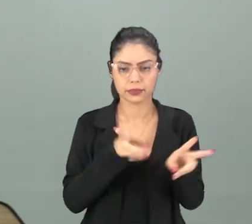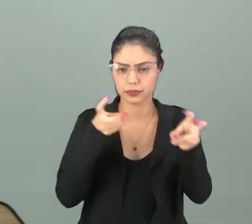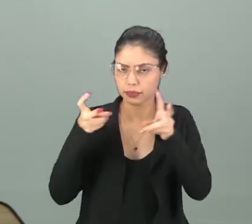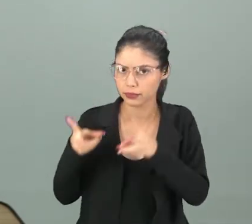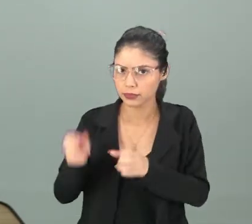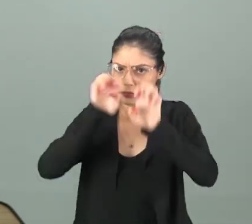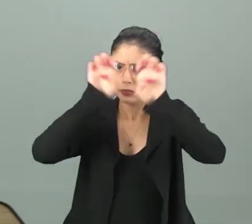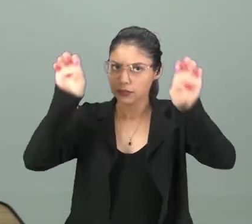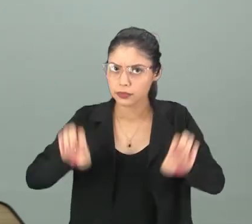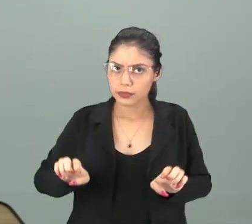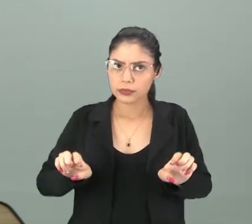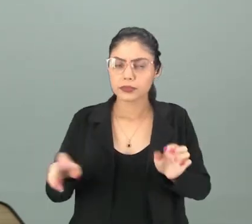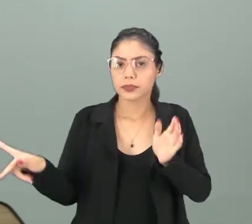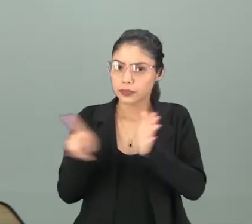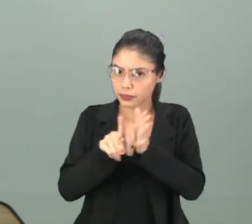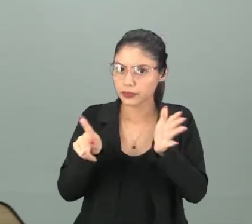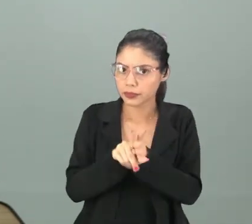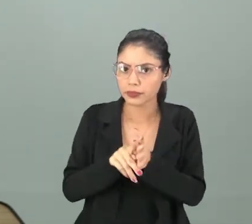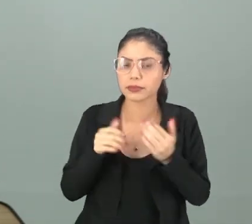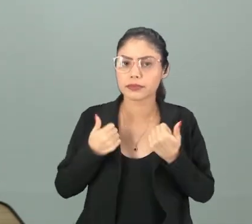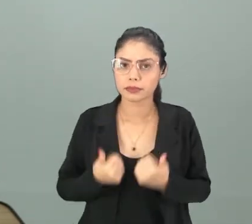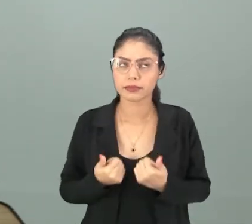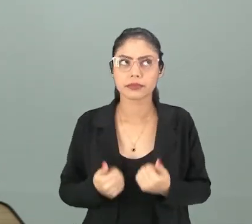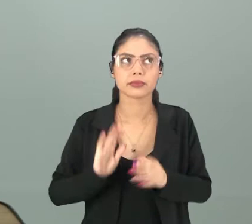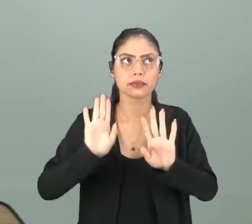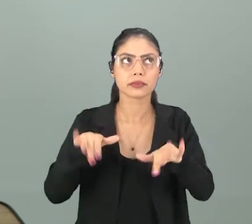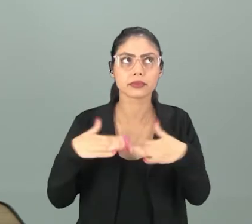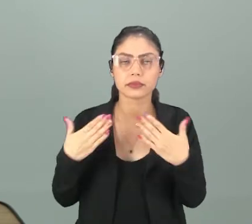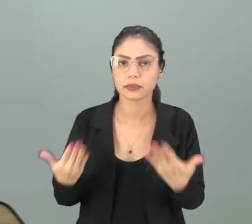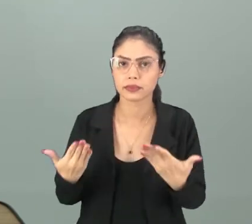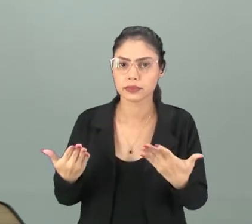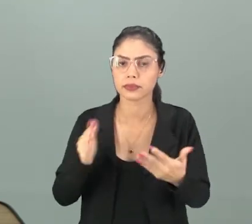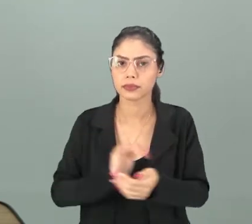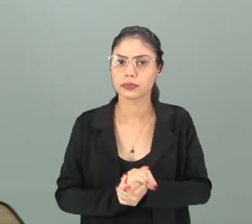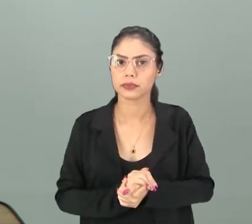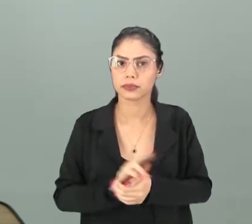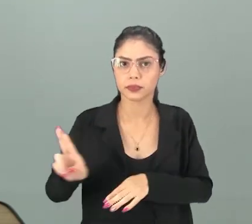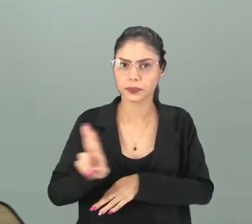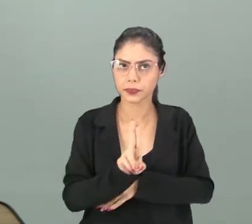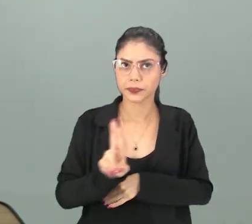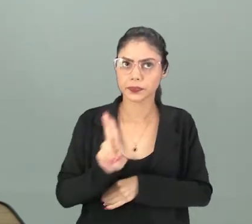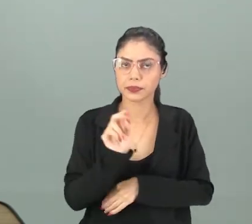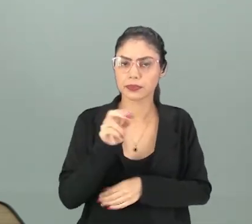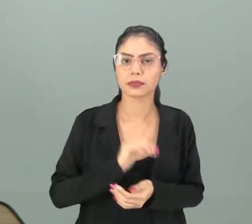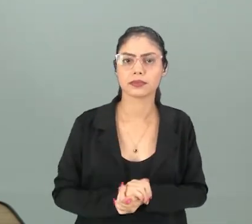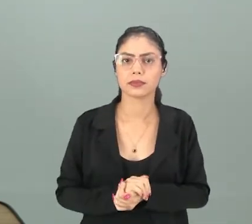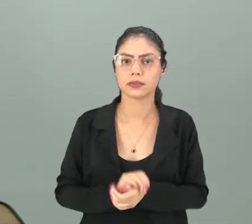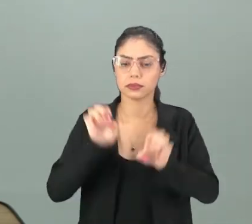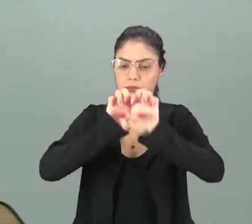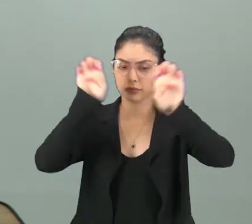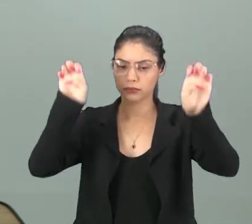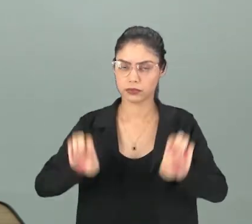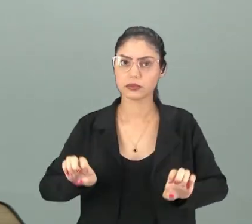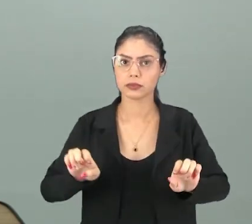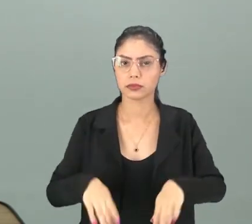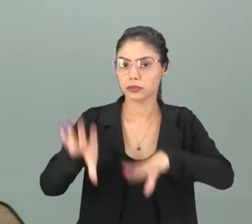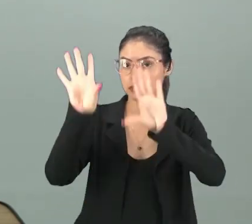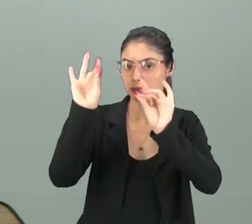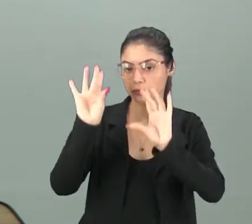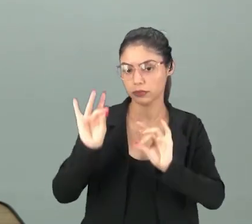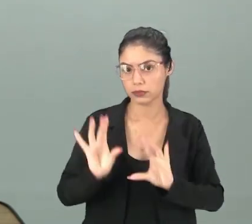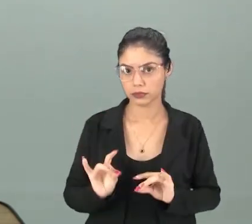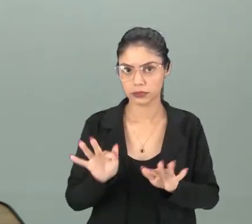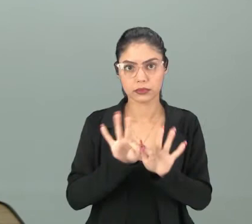estrutura Uma estrutura própria, né? Qual é? Como se chama essa estrutura? Cada